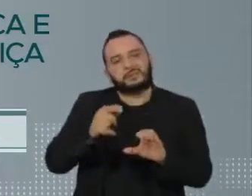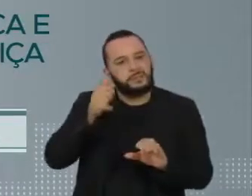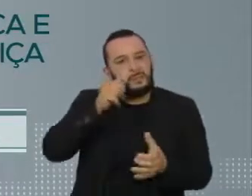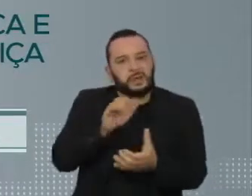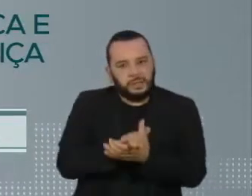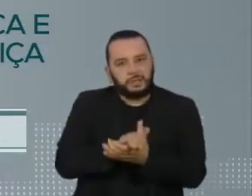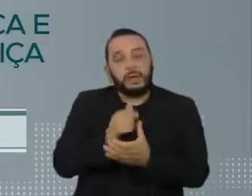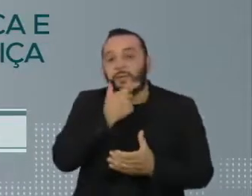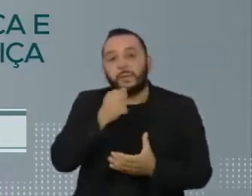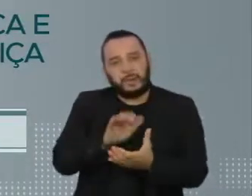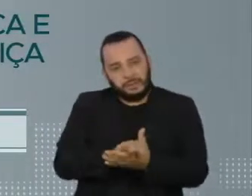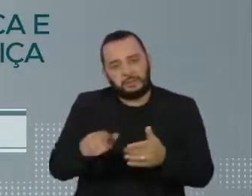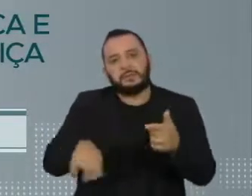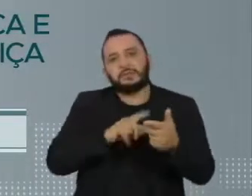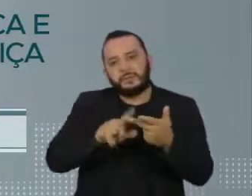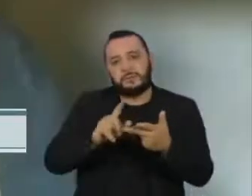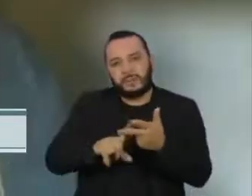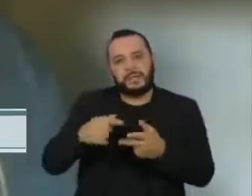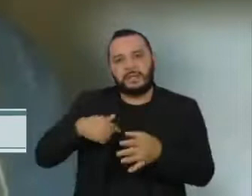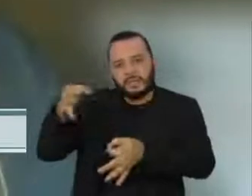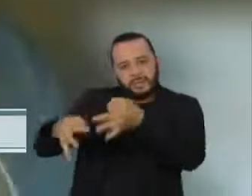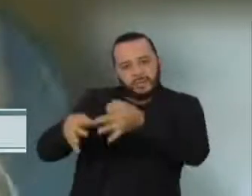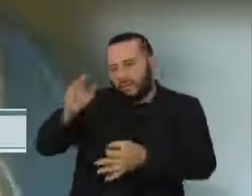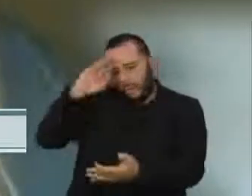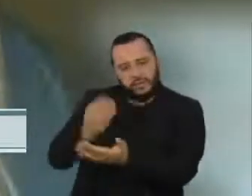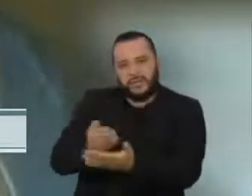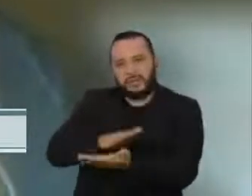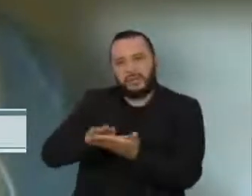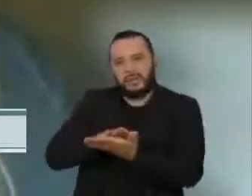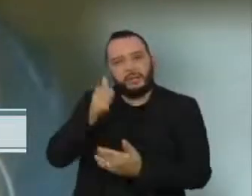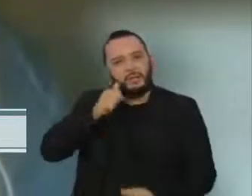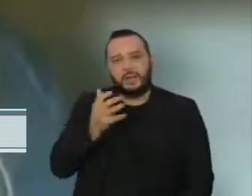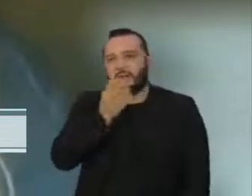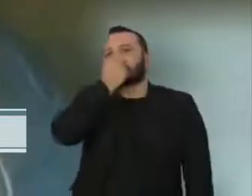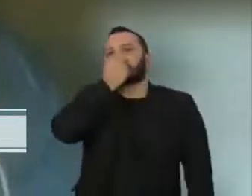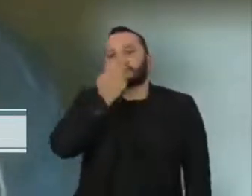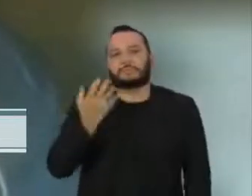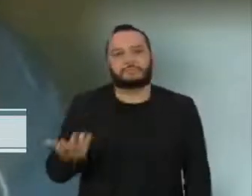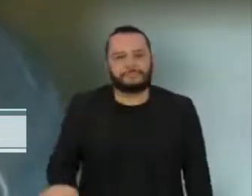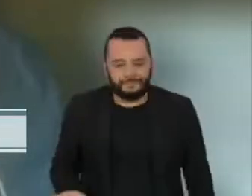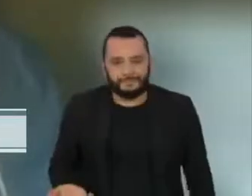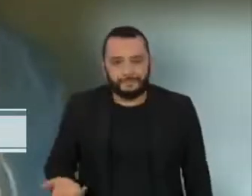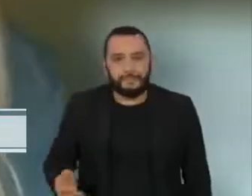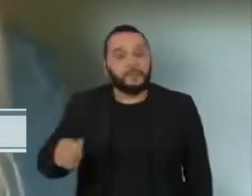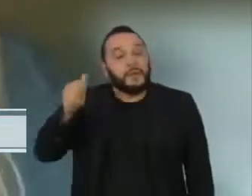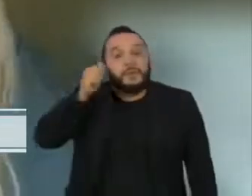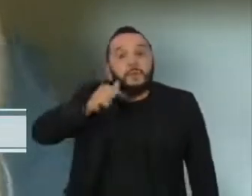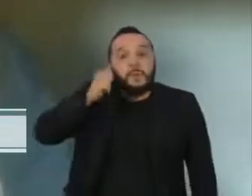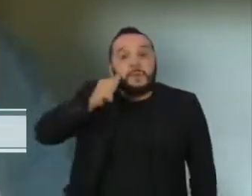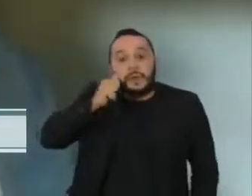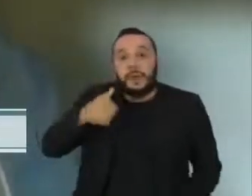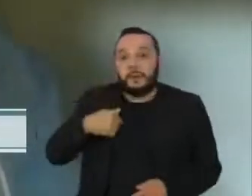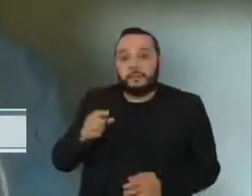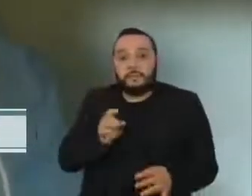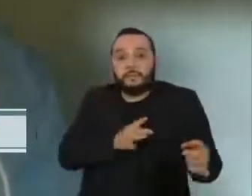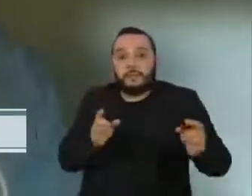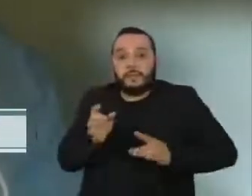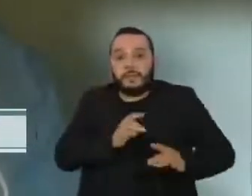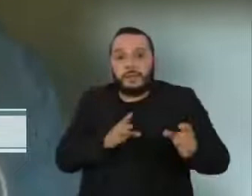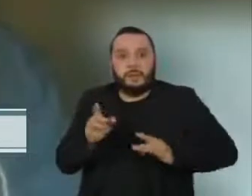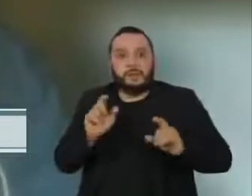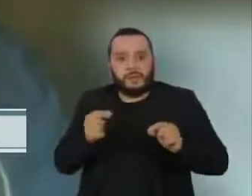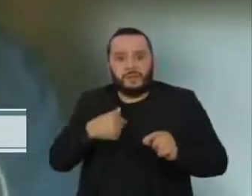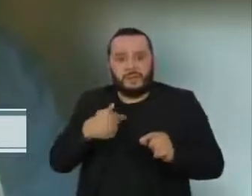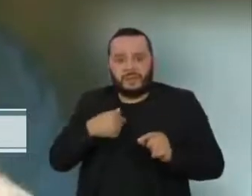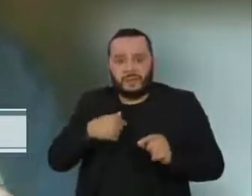também alimentam o silêncio. Quando ela não tem a confiança na justiça, ela tem medo que aquele ciclo não se rompa e que ela